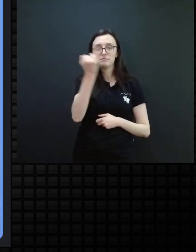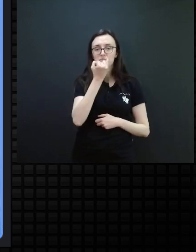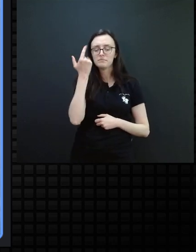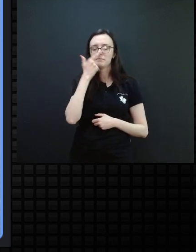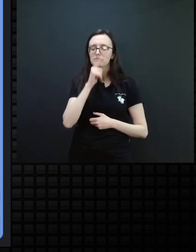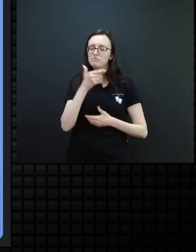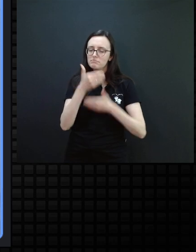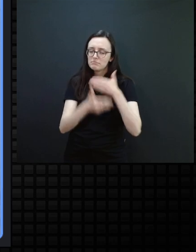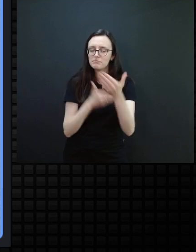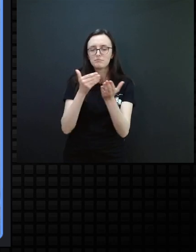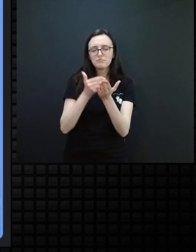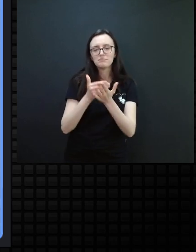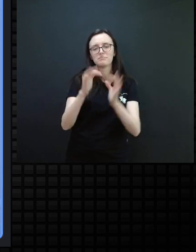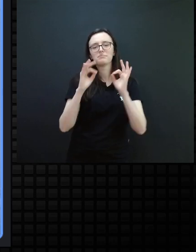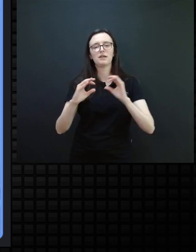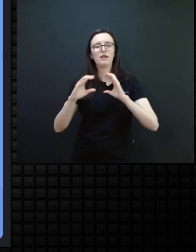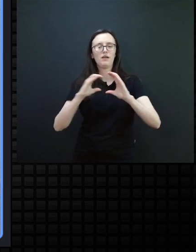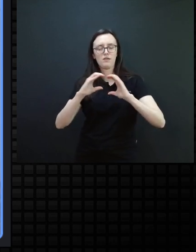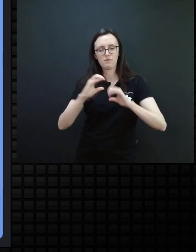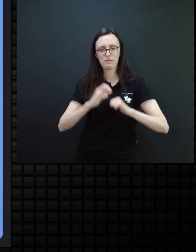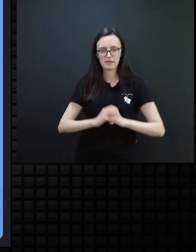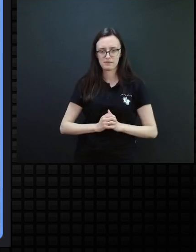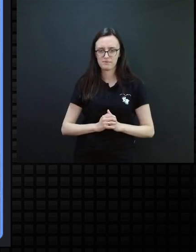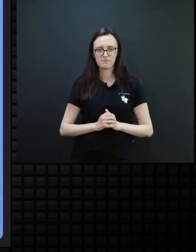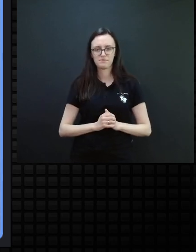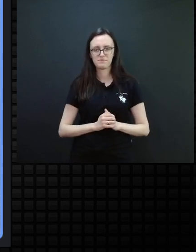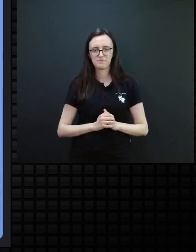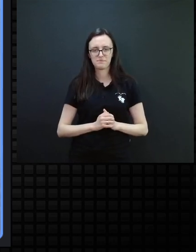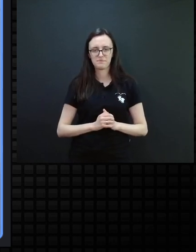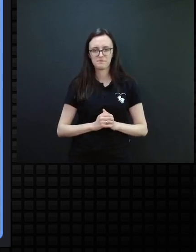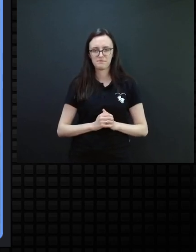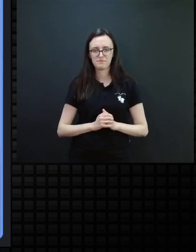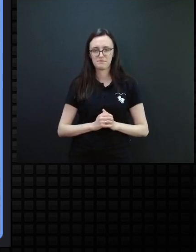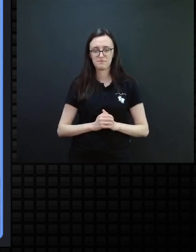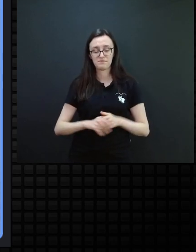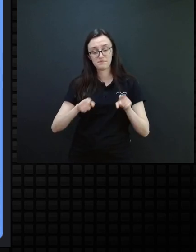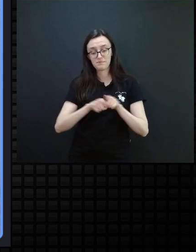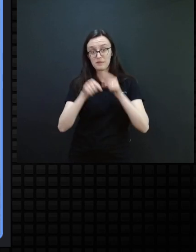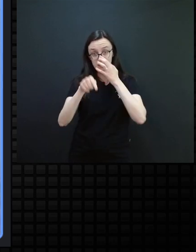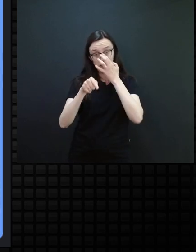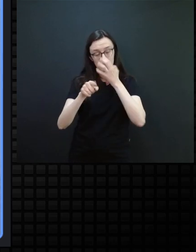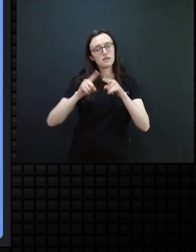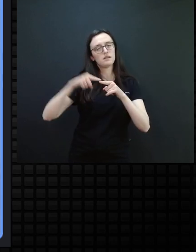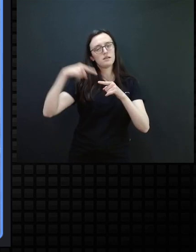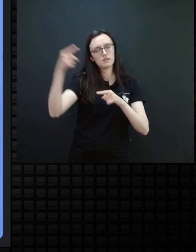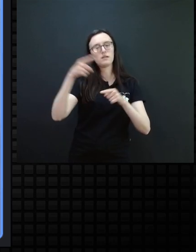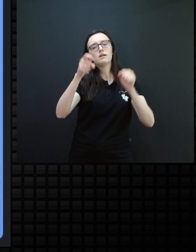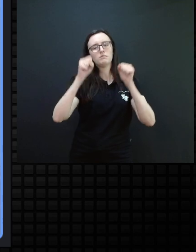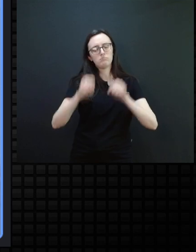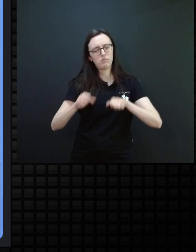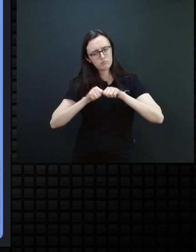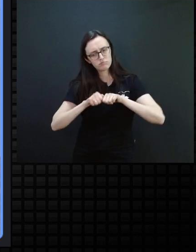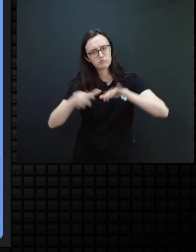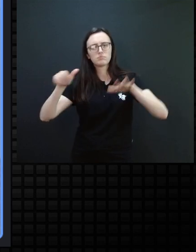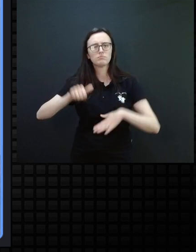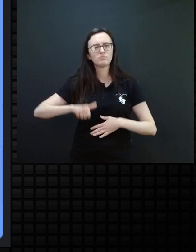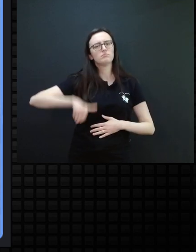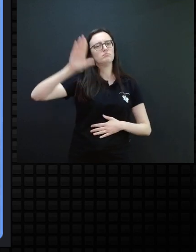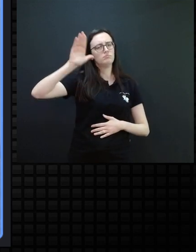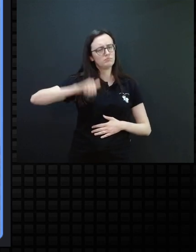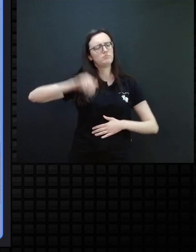darmos início à comunicação. E isso, depois, você pode ir ampliando isso,